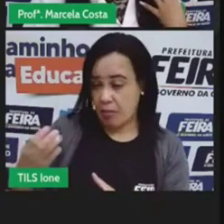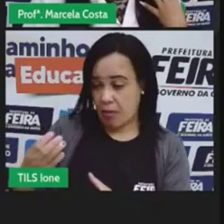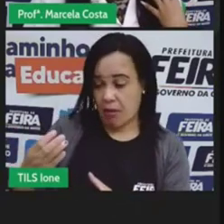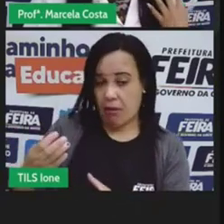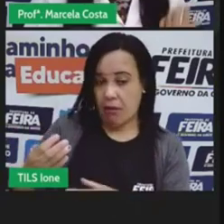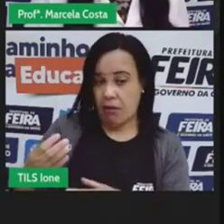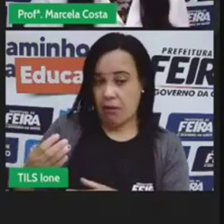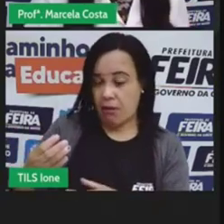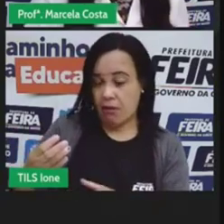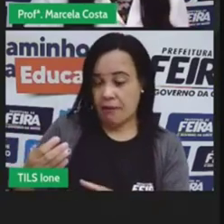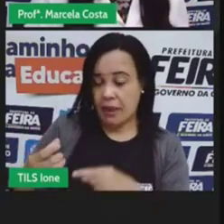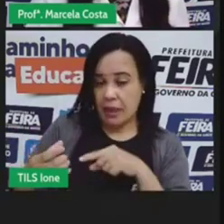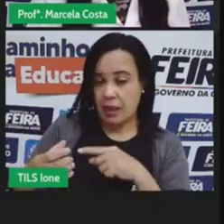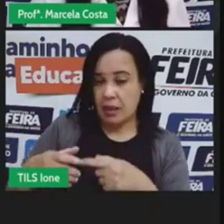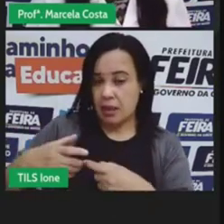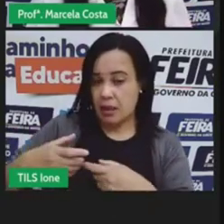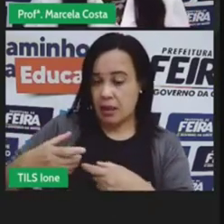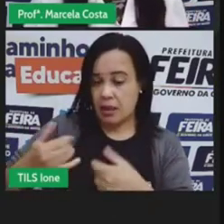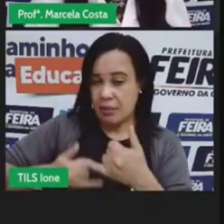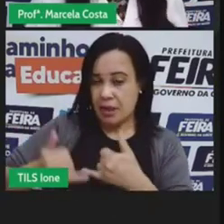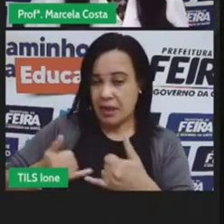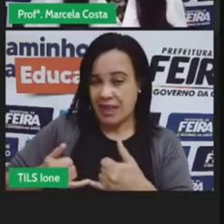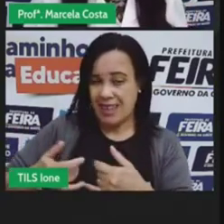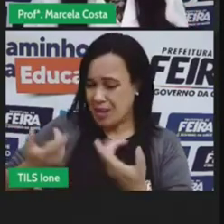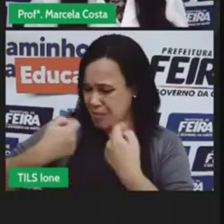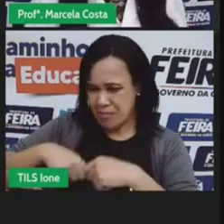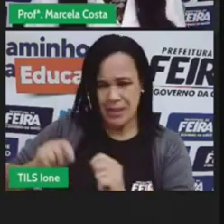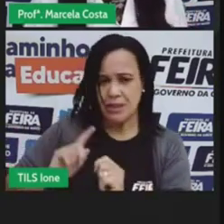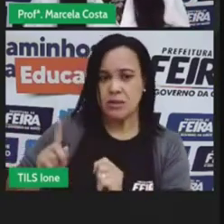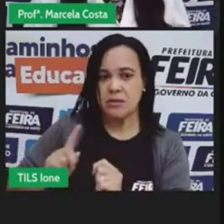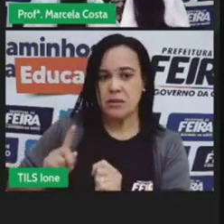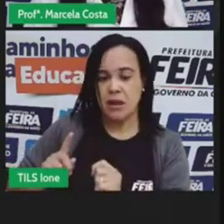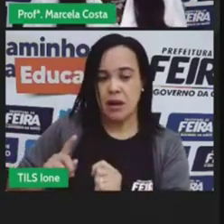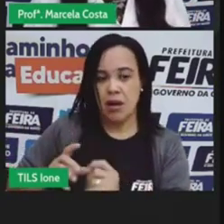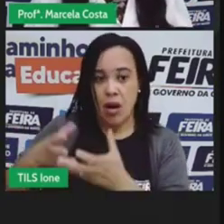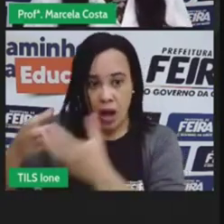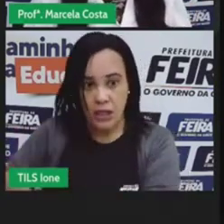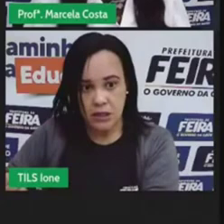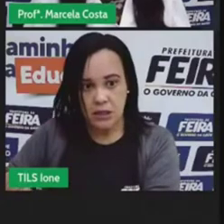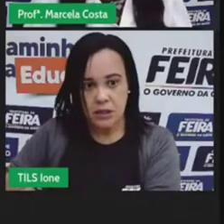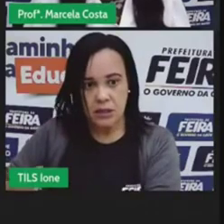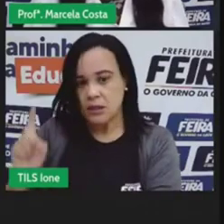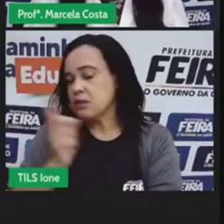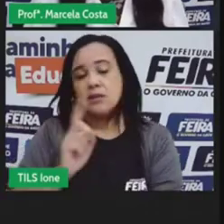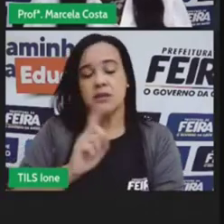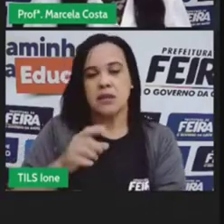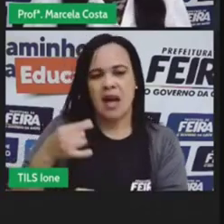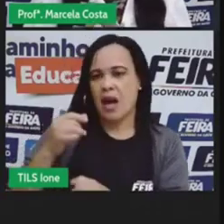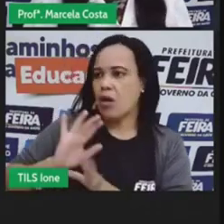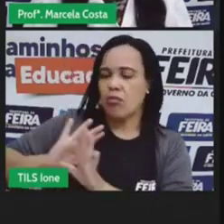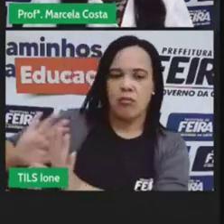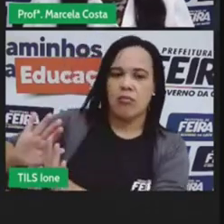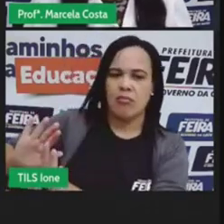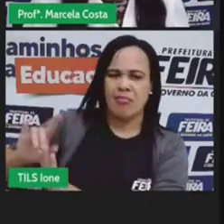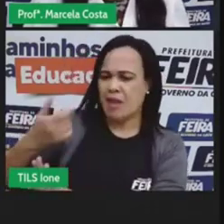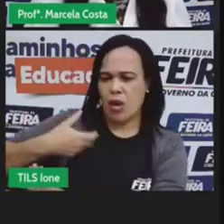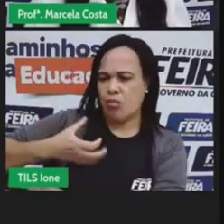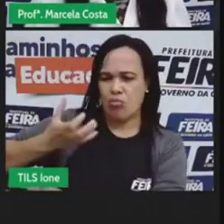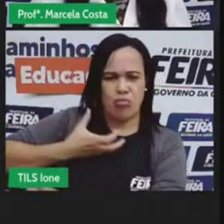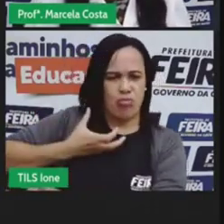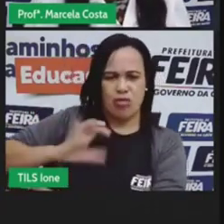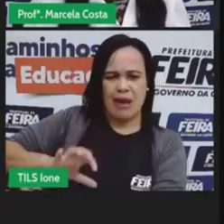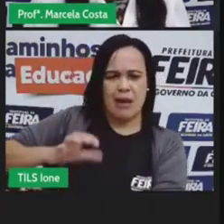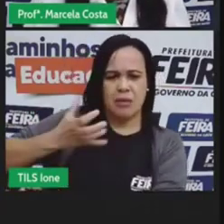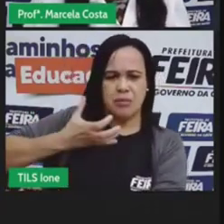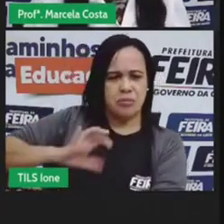necessidade você pode simplesmente recusar não eu não quero não preciso disso agora recuse